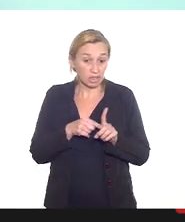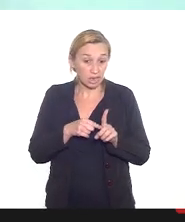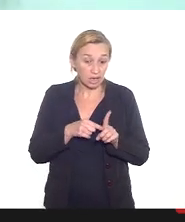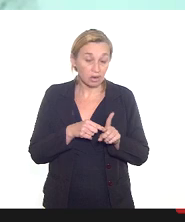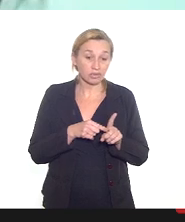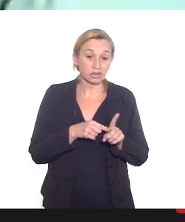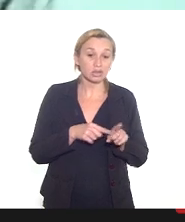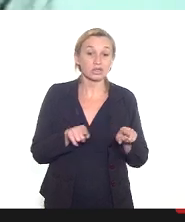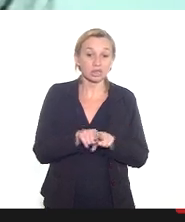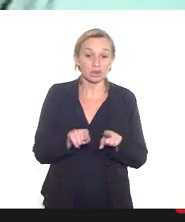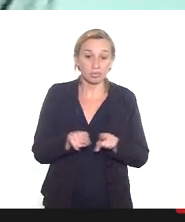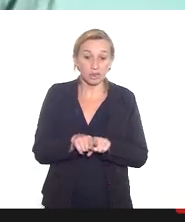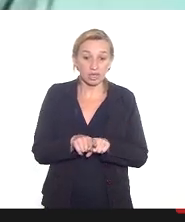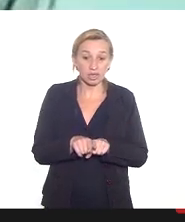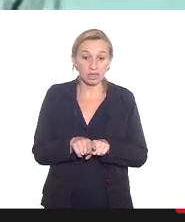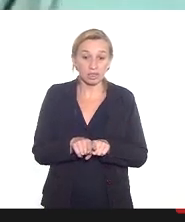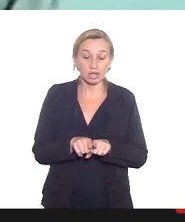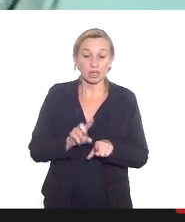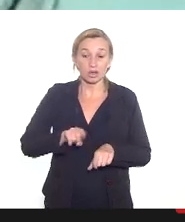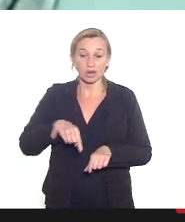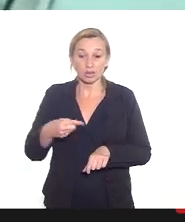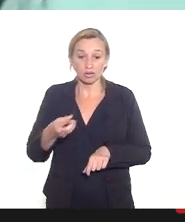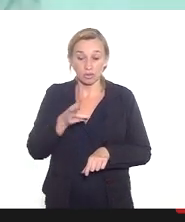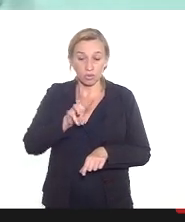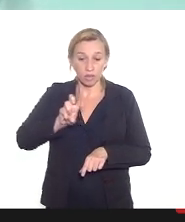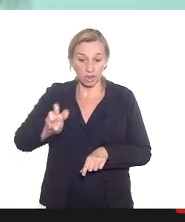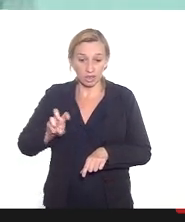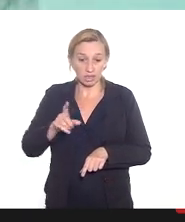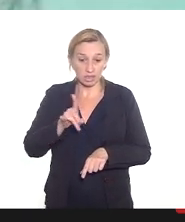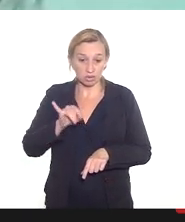não não foi entendida como uma barreira